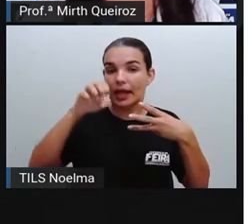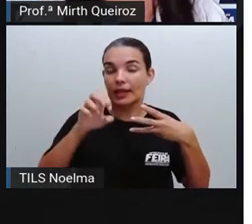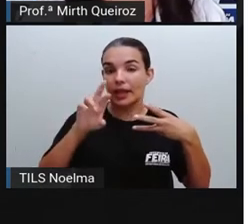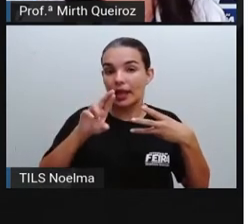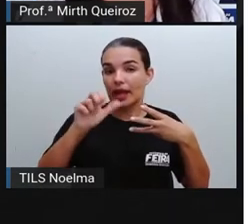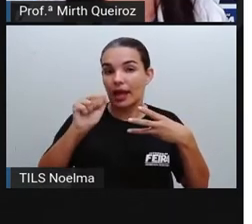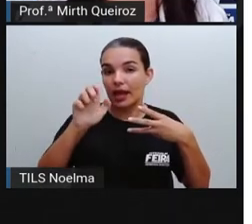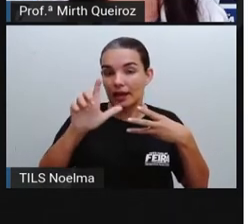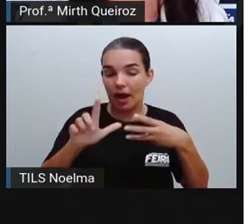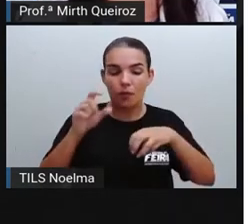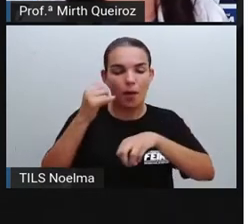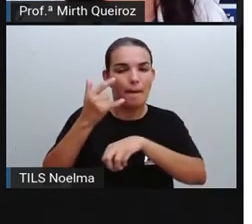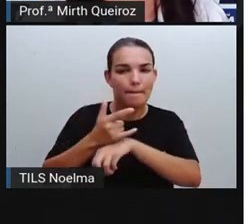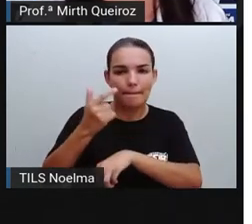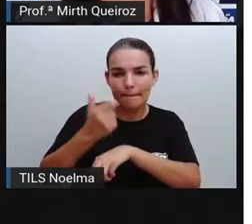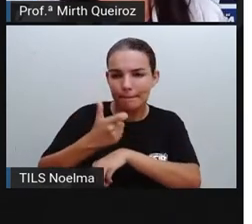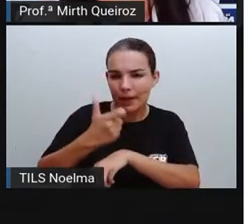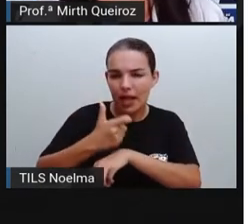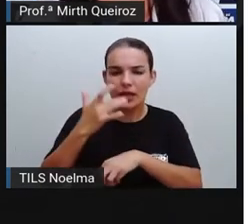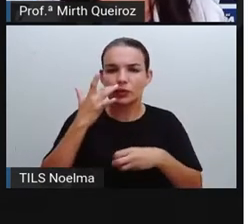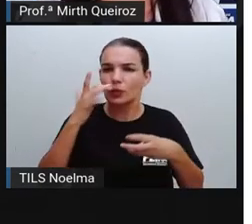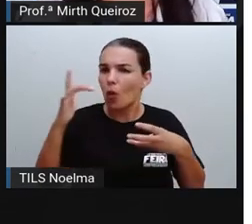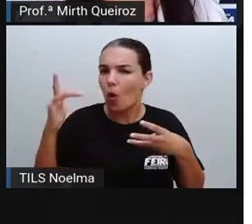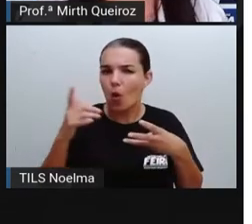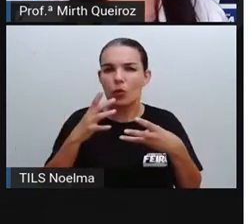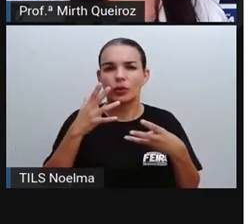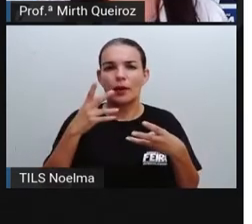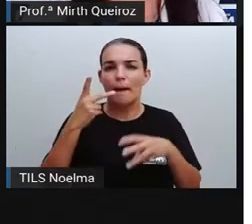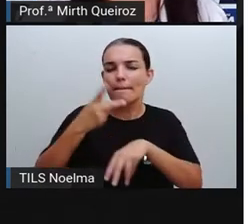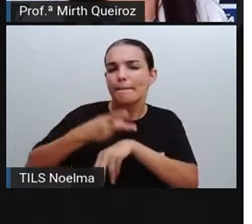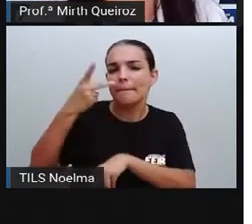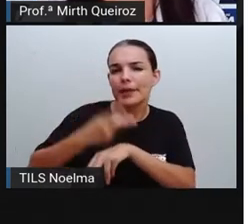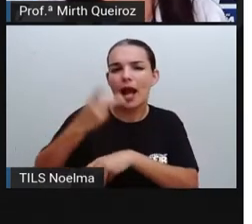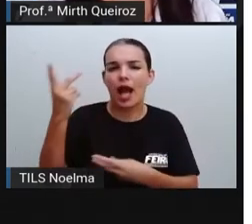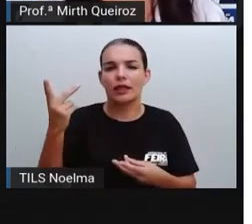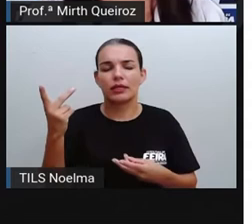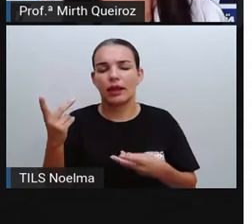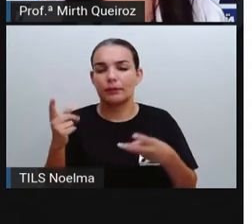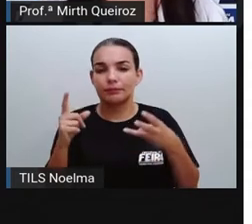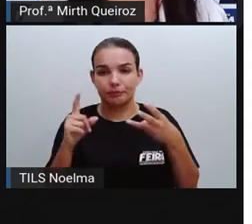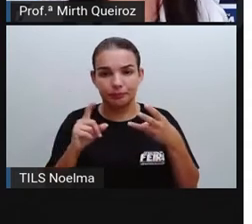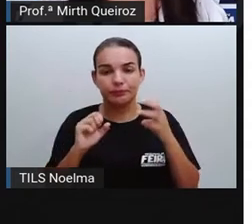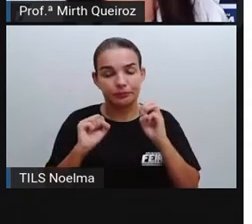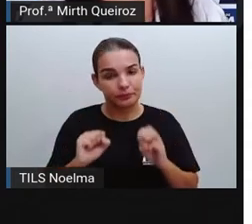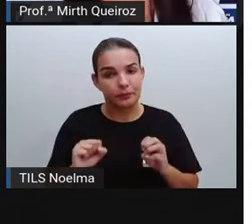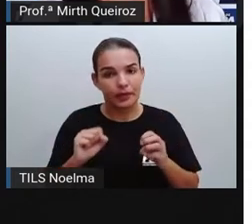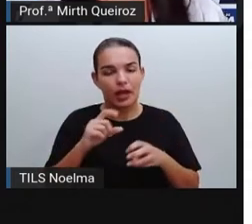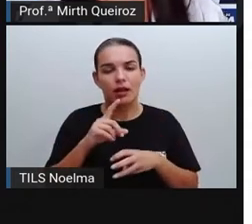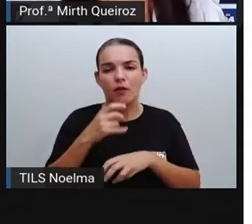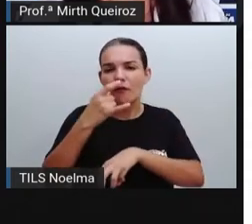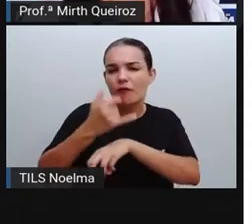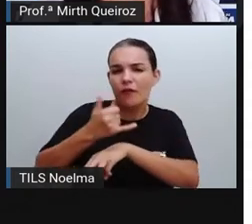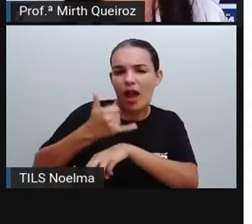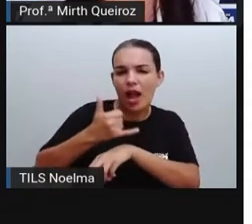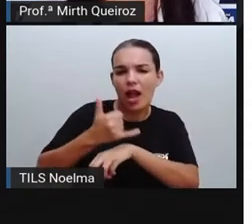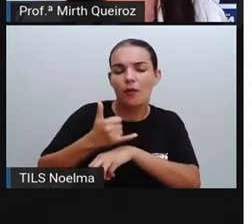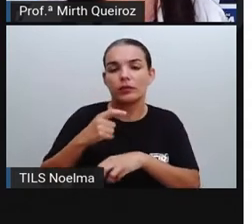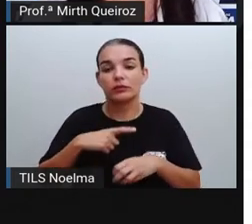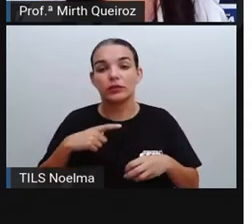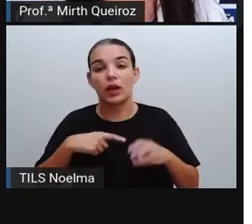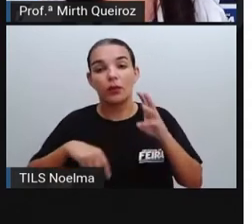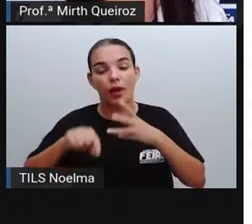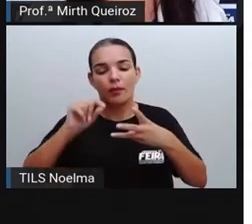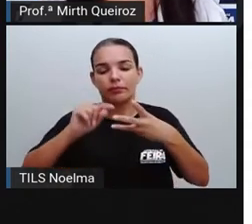as pedras, é o cobre, o ouro, diamante, prata, zinco, ferro, são tipos